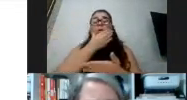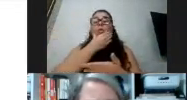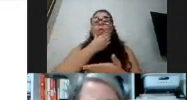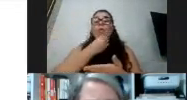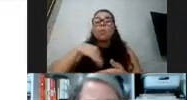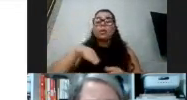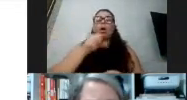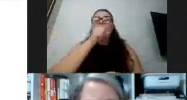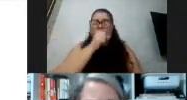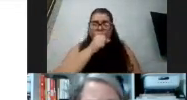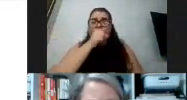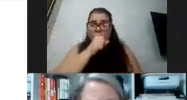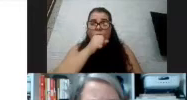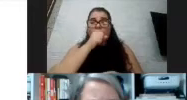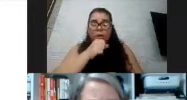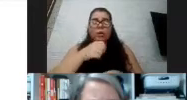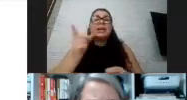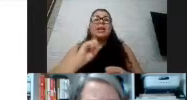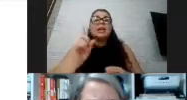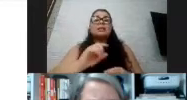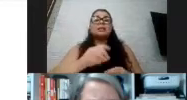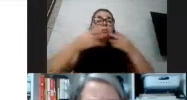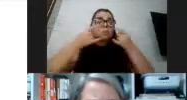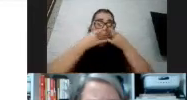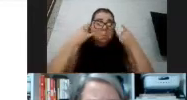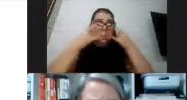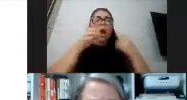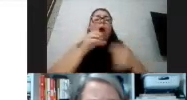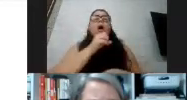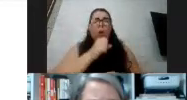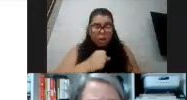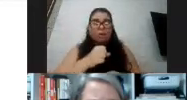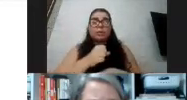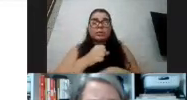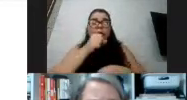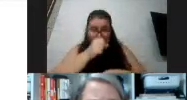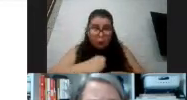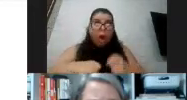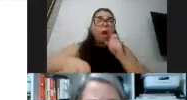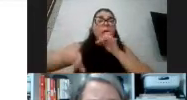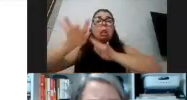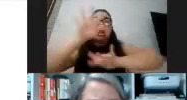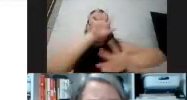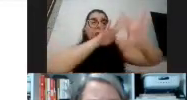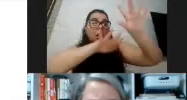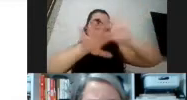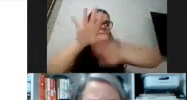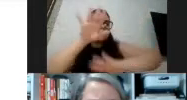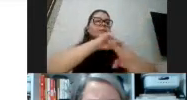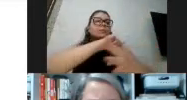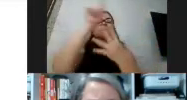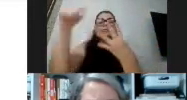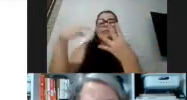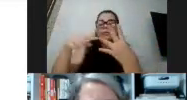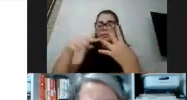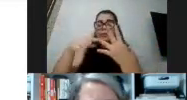máscara e sem pôr a mão em frente à boca e também eliminando o vírus, a outra ilustração